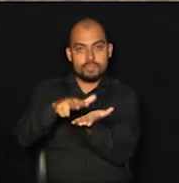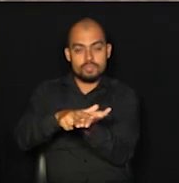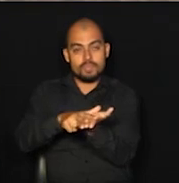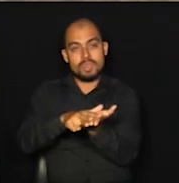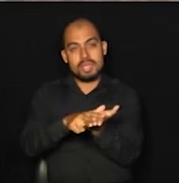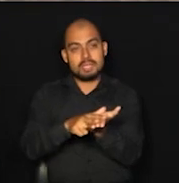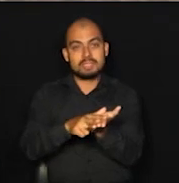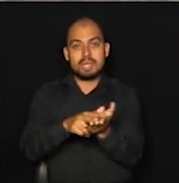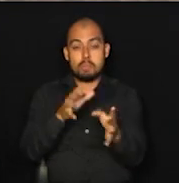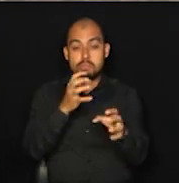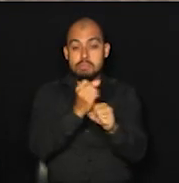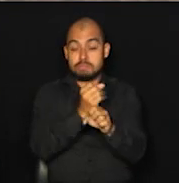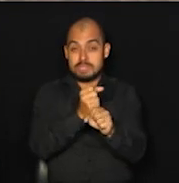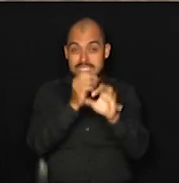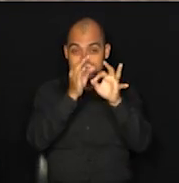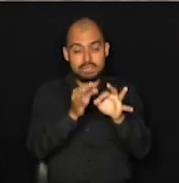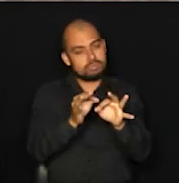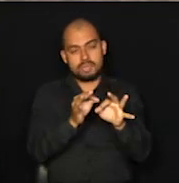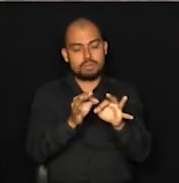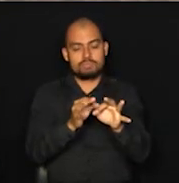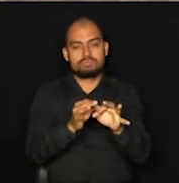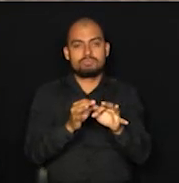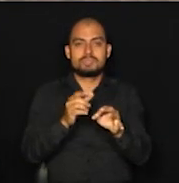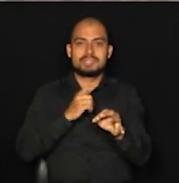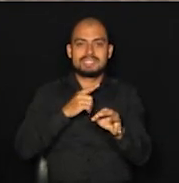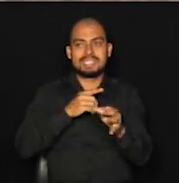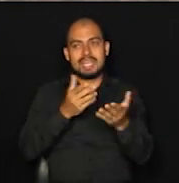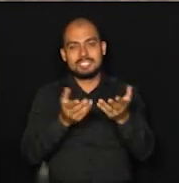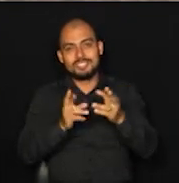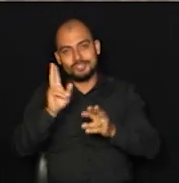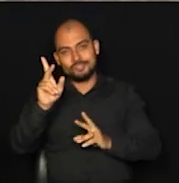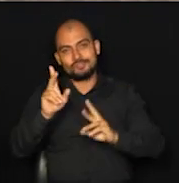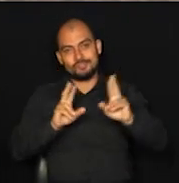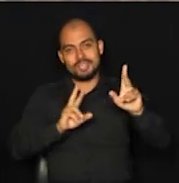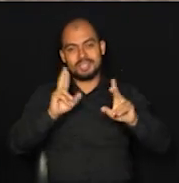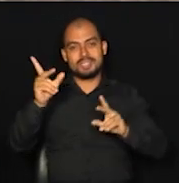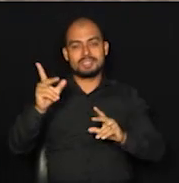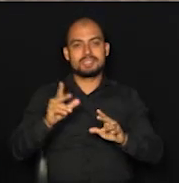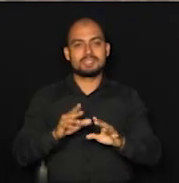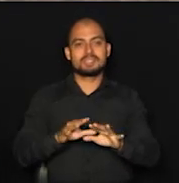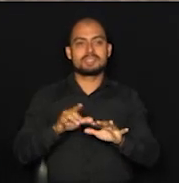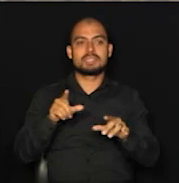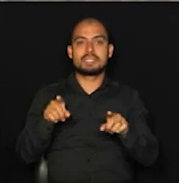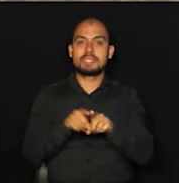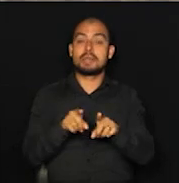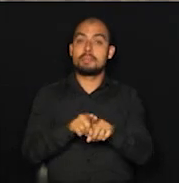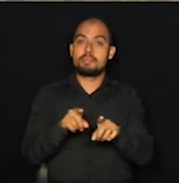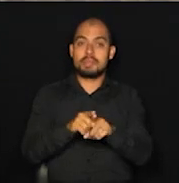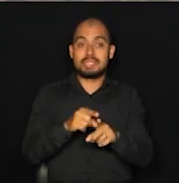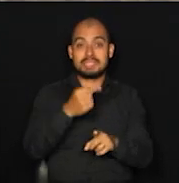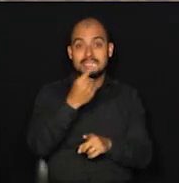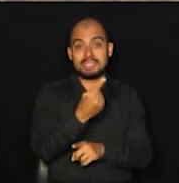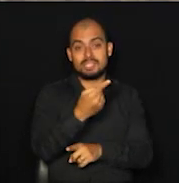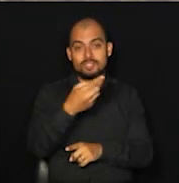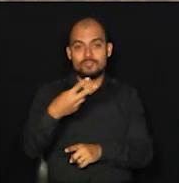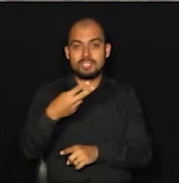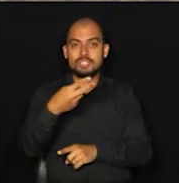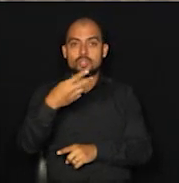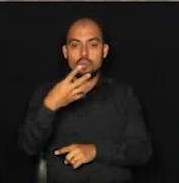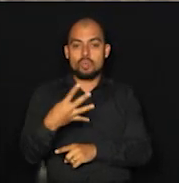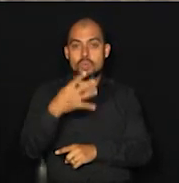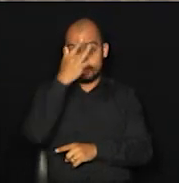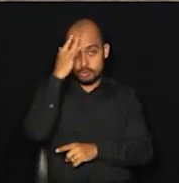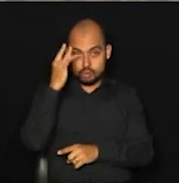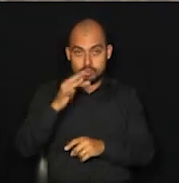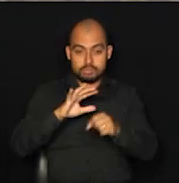instabilidade do sistema do Ministério da Saúde. E são 124 casos a mais na cidade de